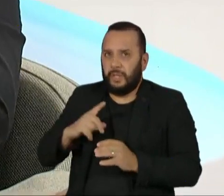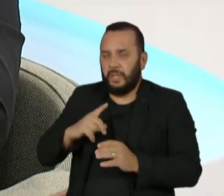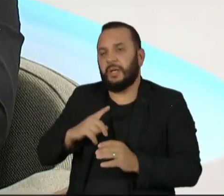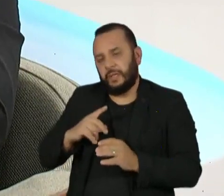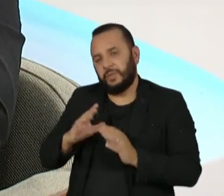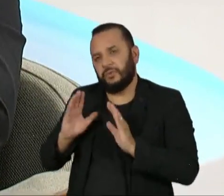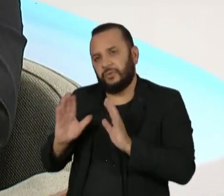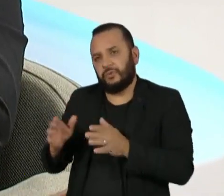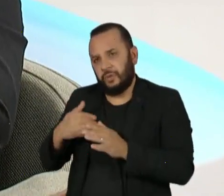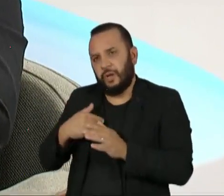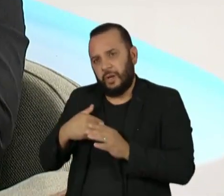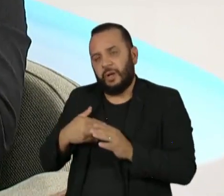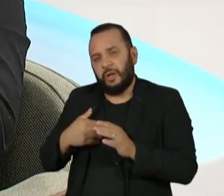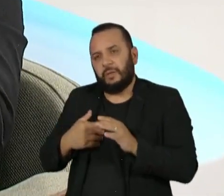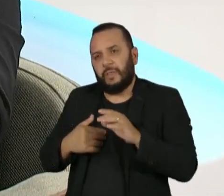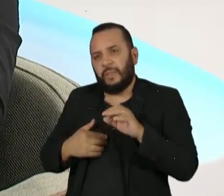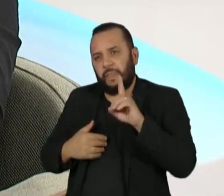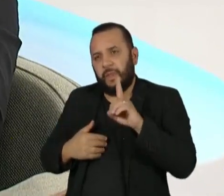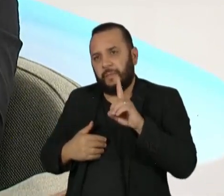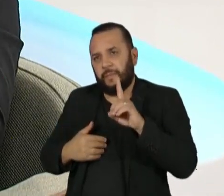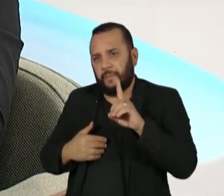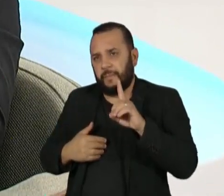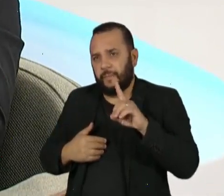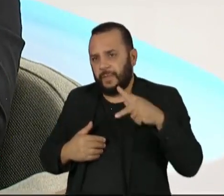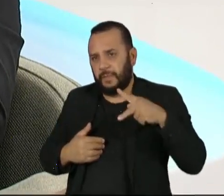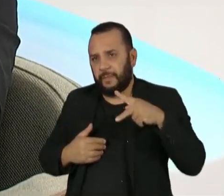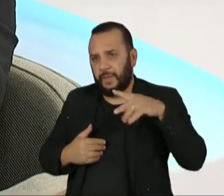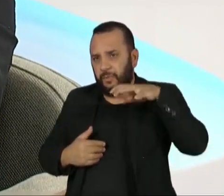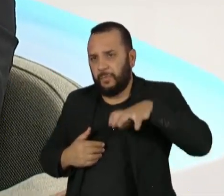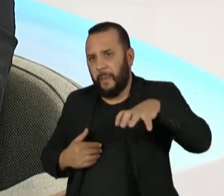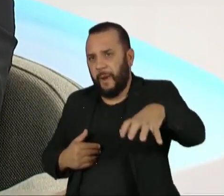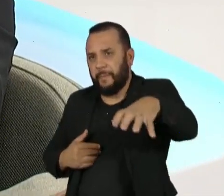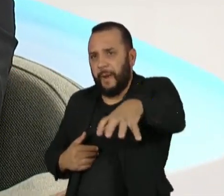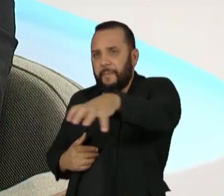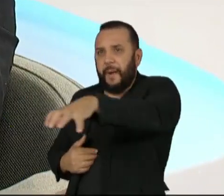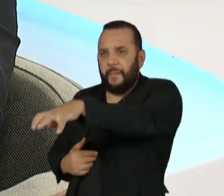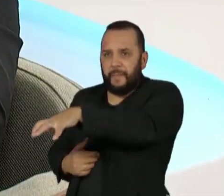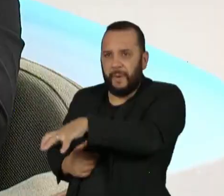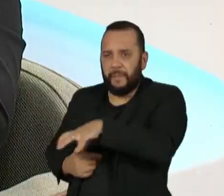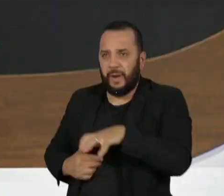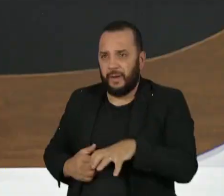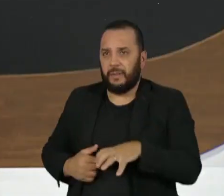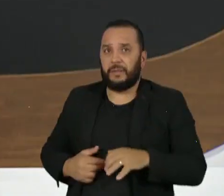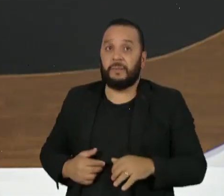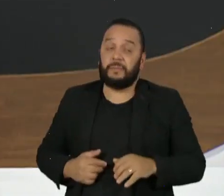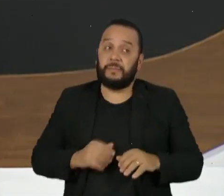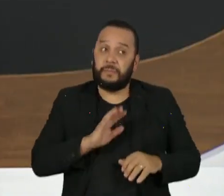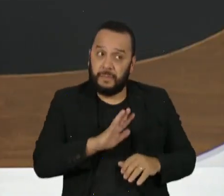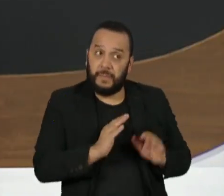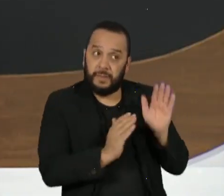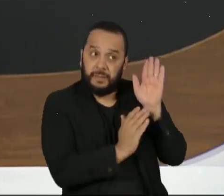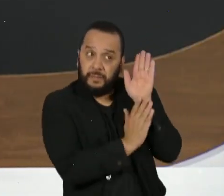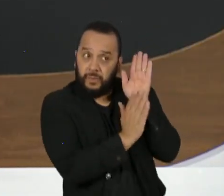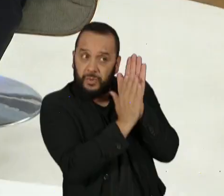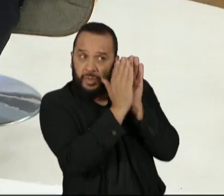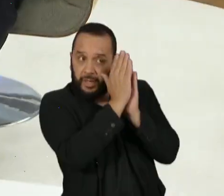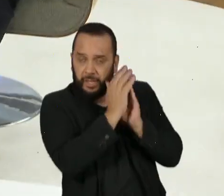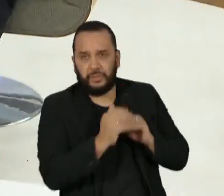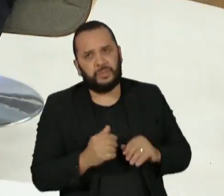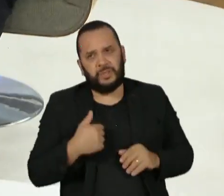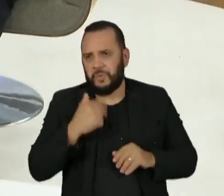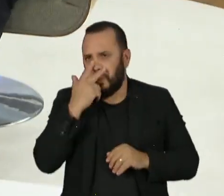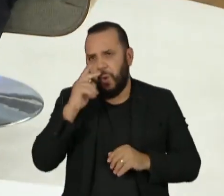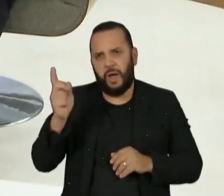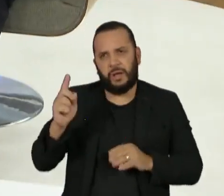unidades não têm departamento. Então, essa expertise, ela é muito melhor... Mas é burocrática, né? Muito burocrática. Não acho